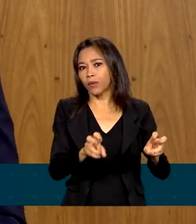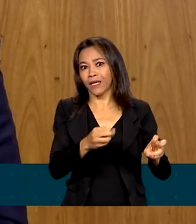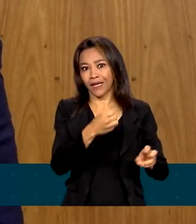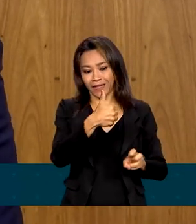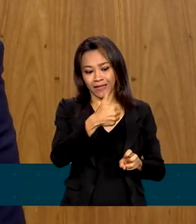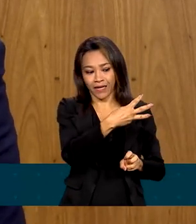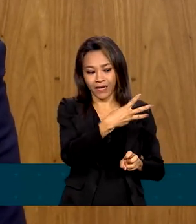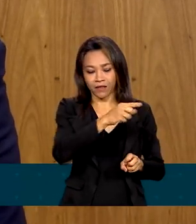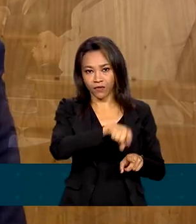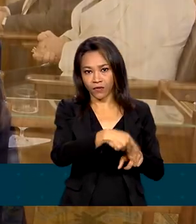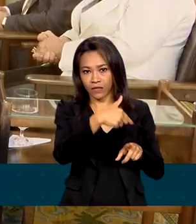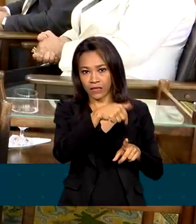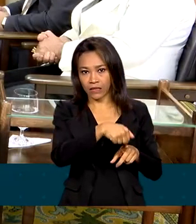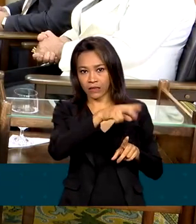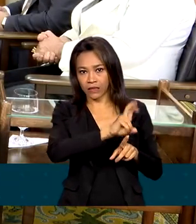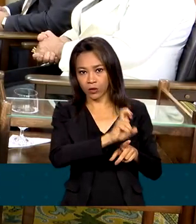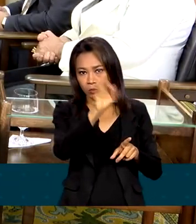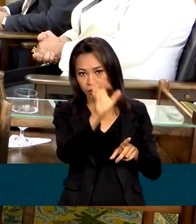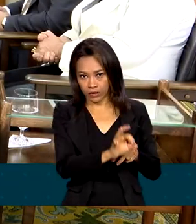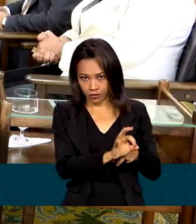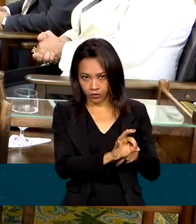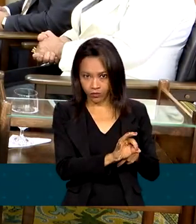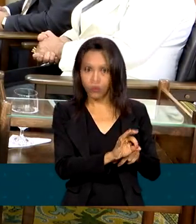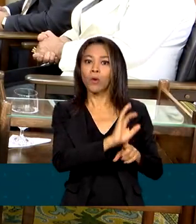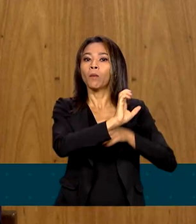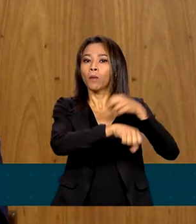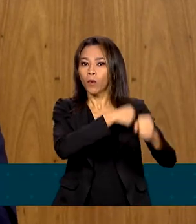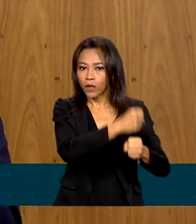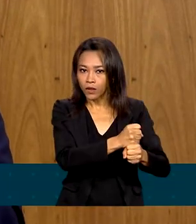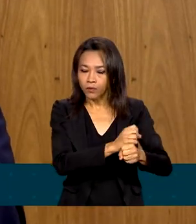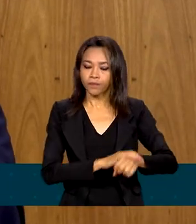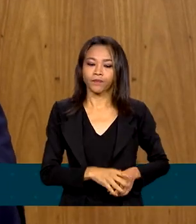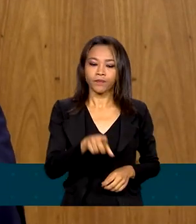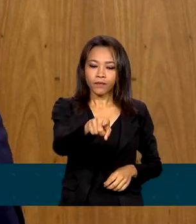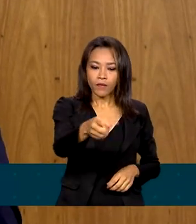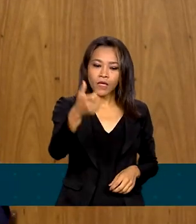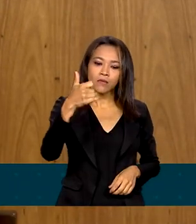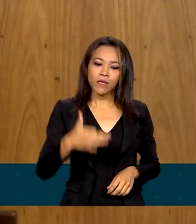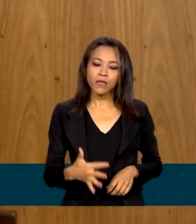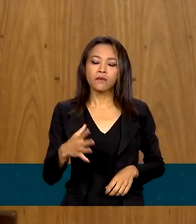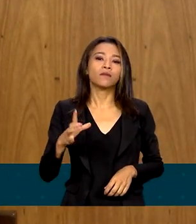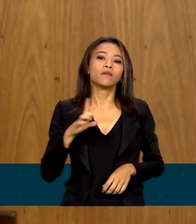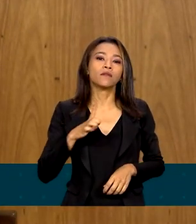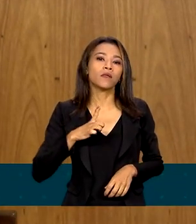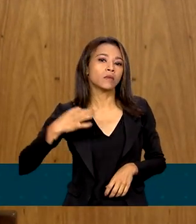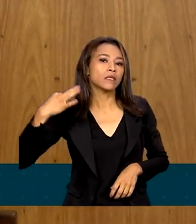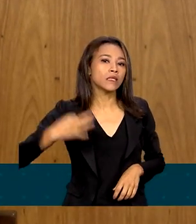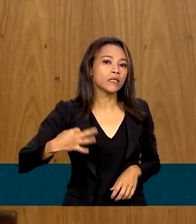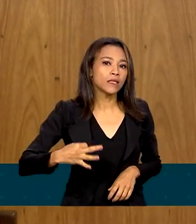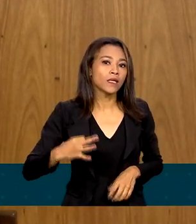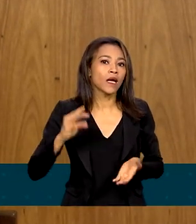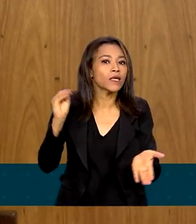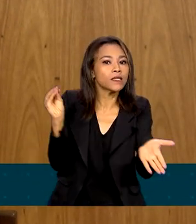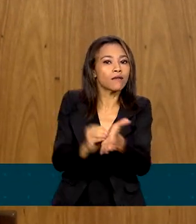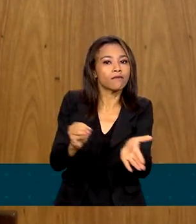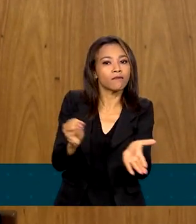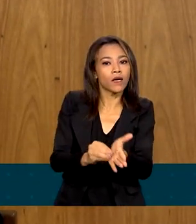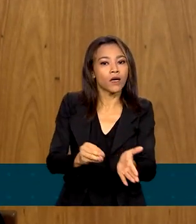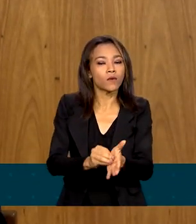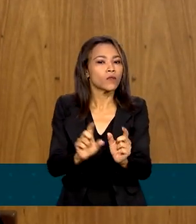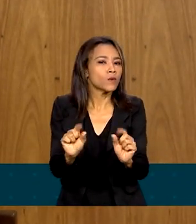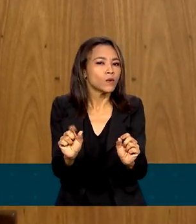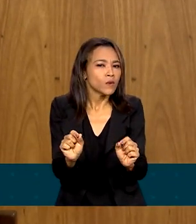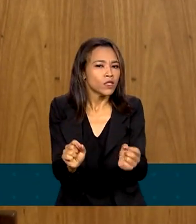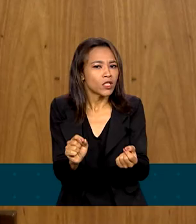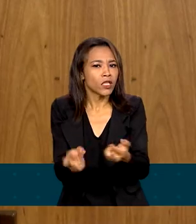13,75% ao ano. O que nós temos que ter certeza é que é irresponsabilidade